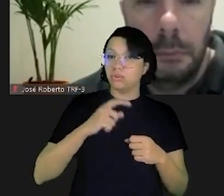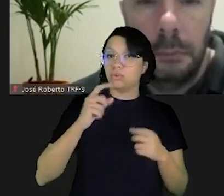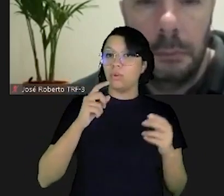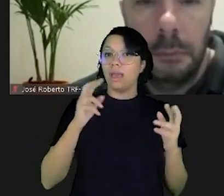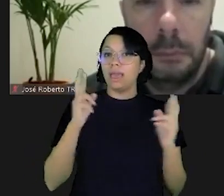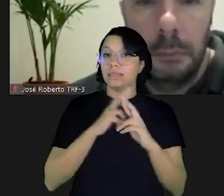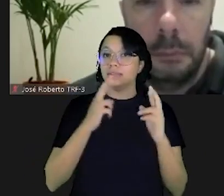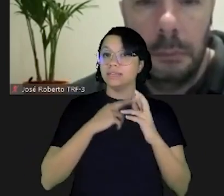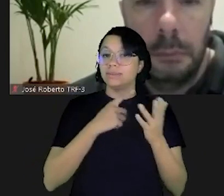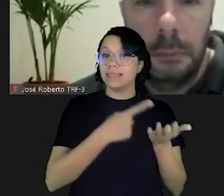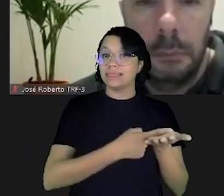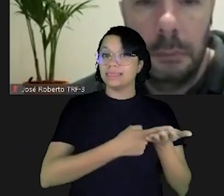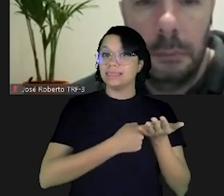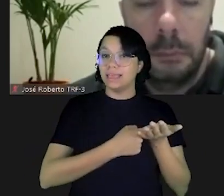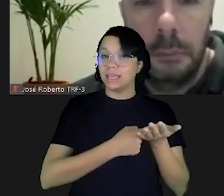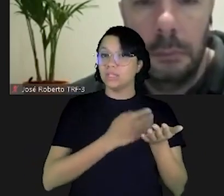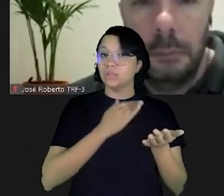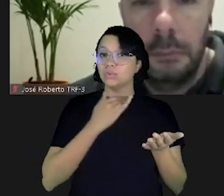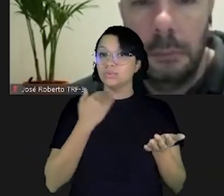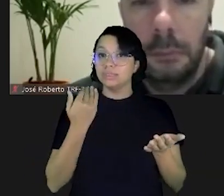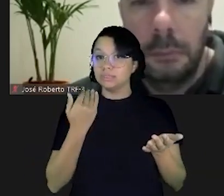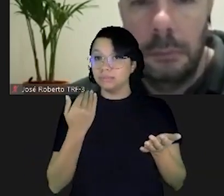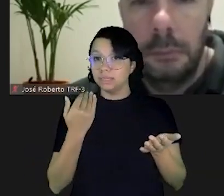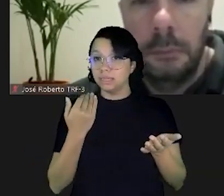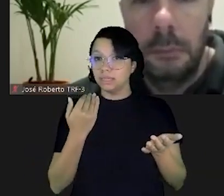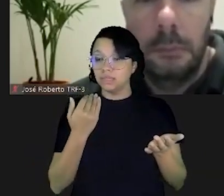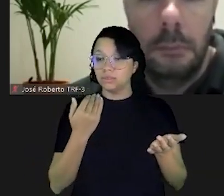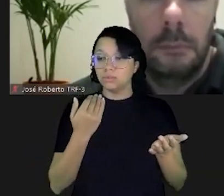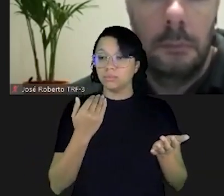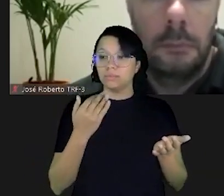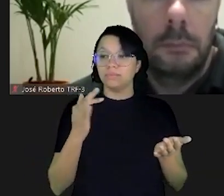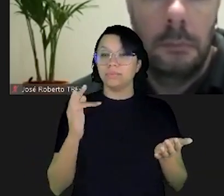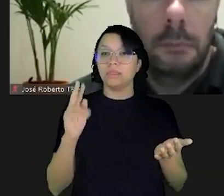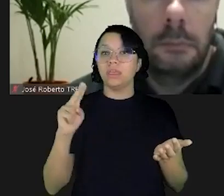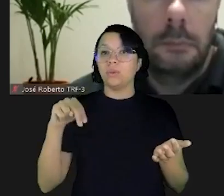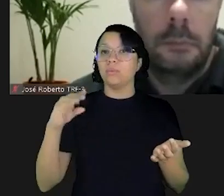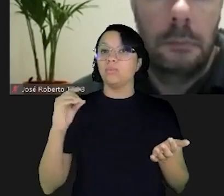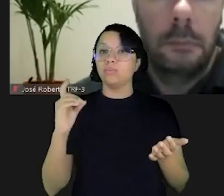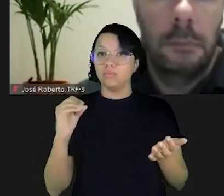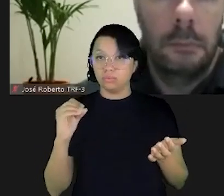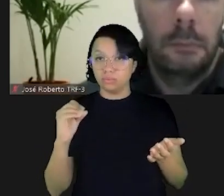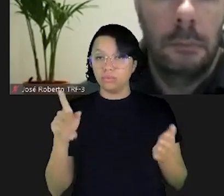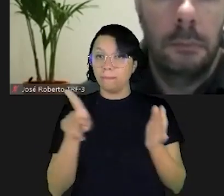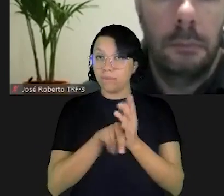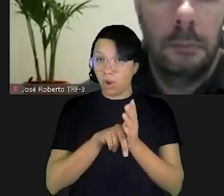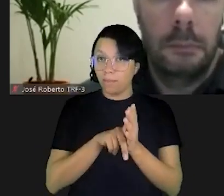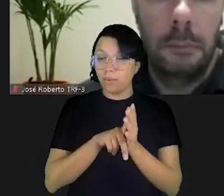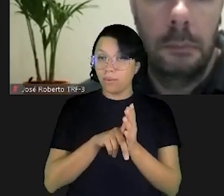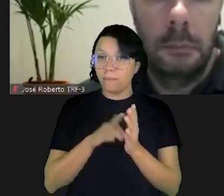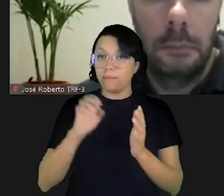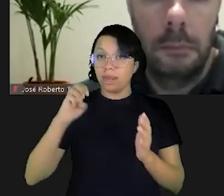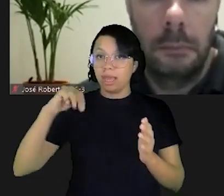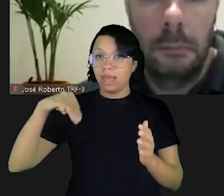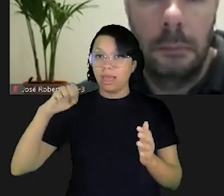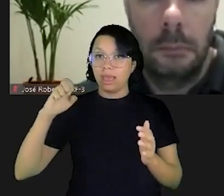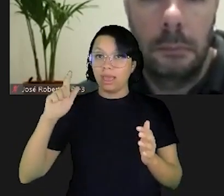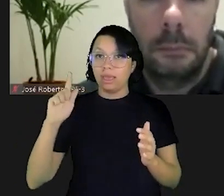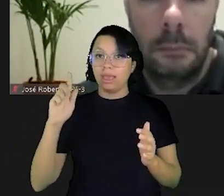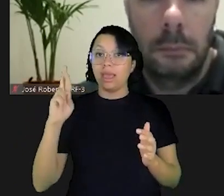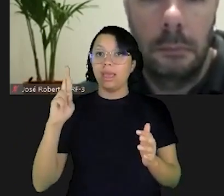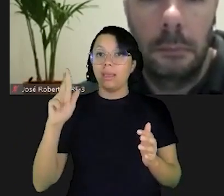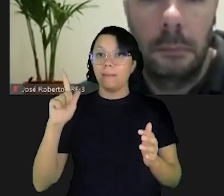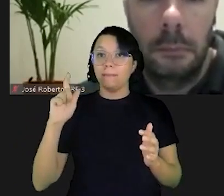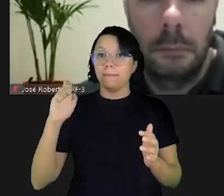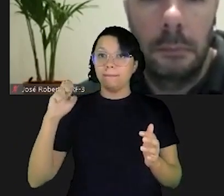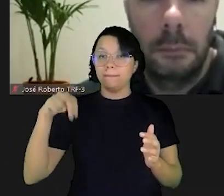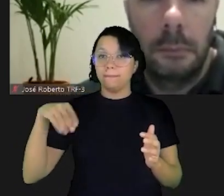do vencimento mas como você está falando de um fundo para emergências é possível que você